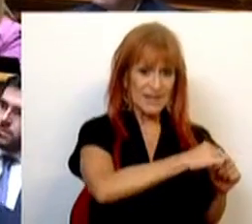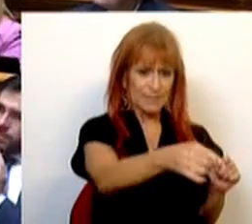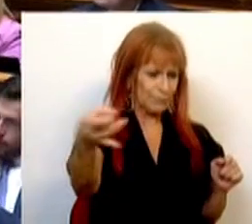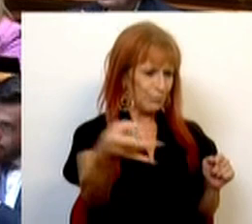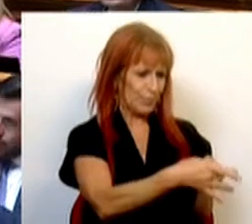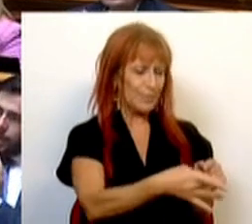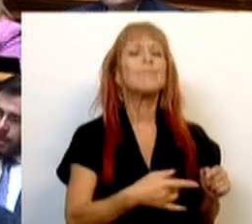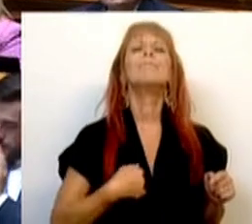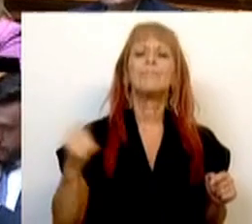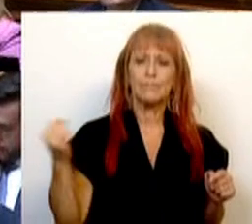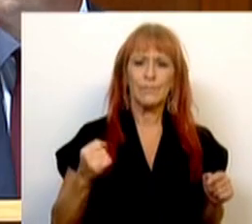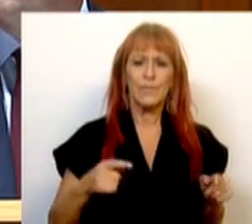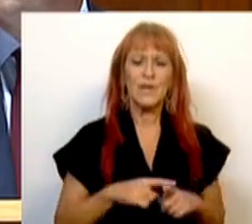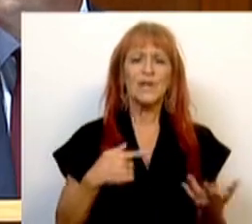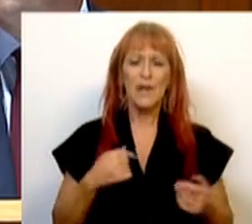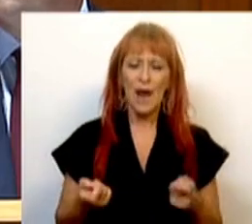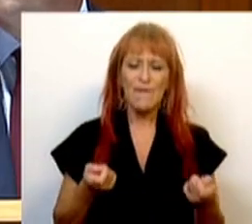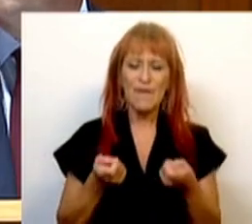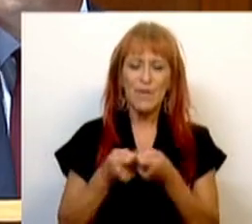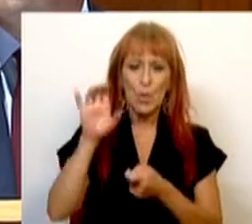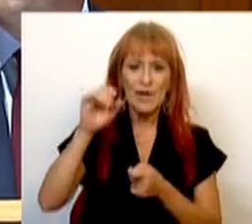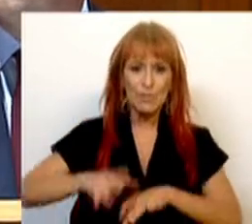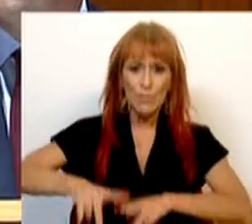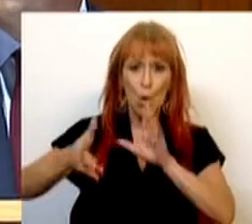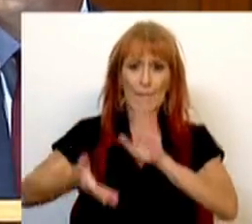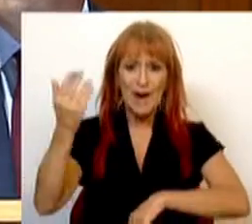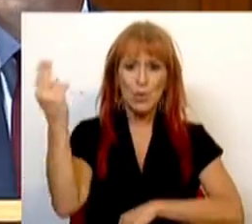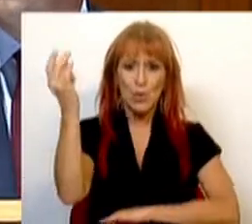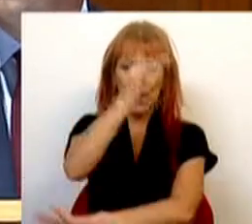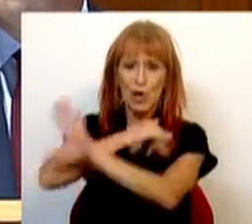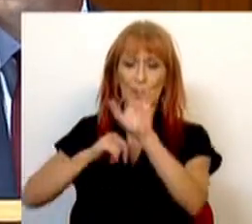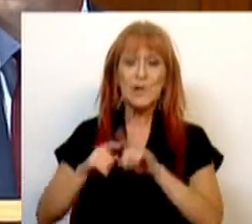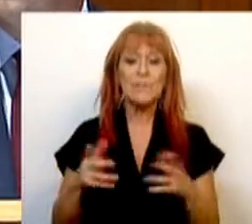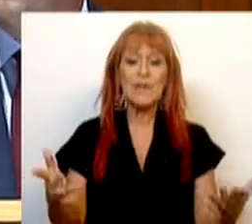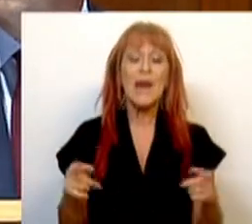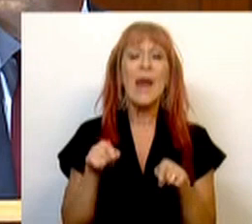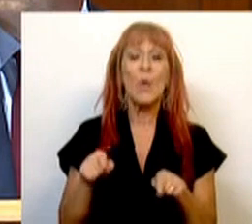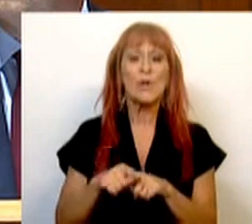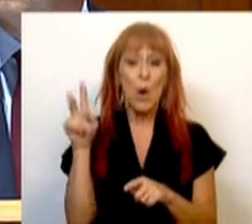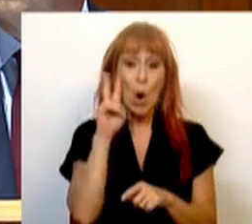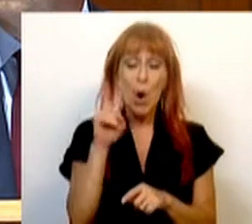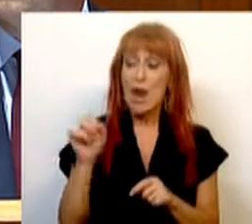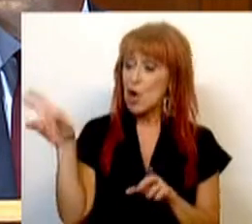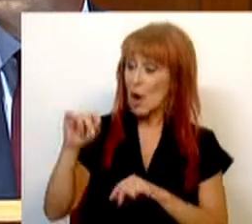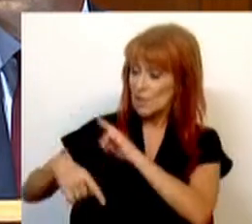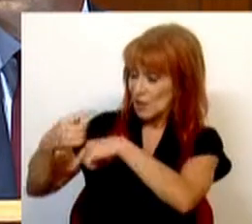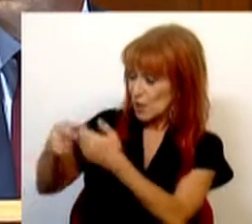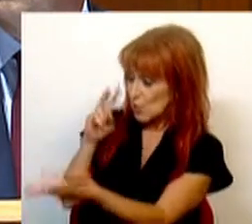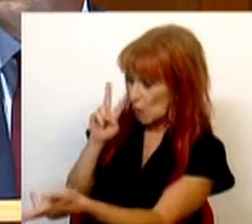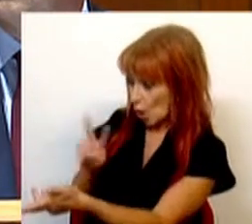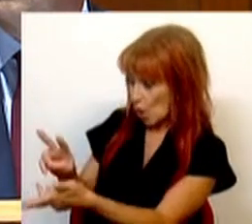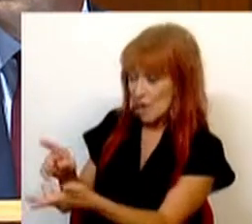E sempre sim, temos aproximado dos países mais desenvolvidos da União Europeia. Mas é precisamente que olhamos para as novas gerações